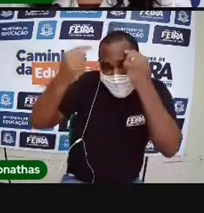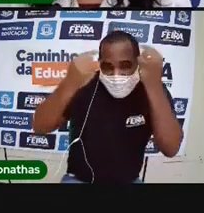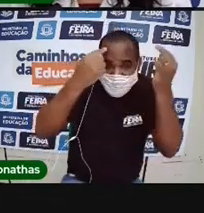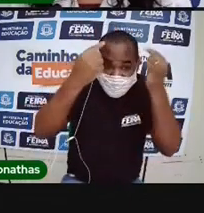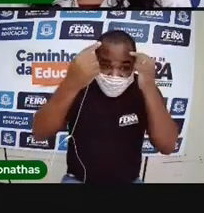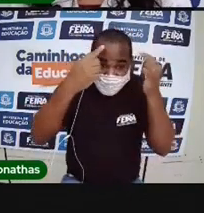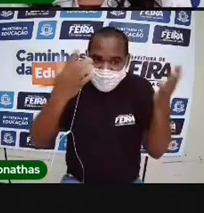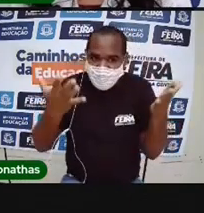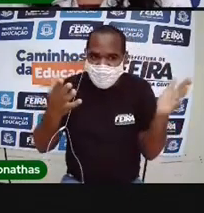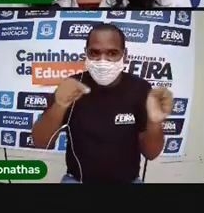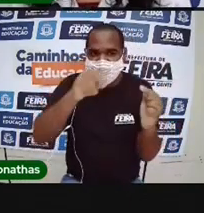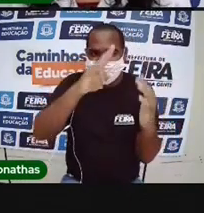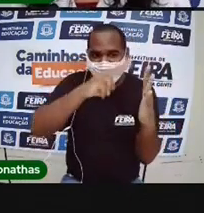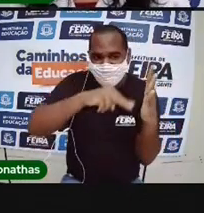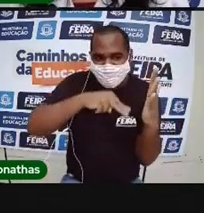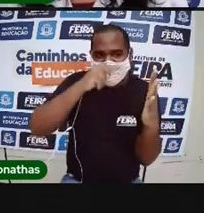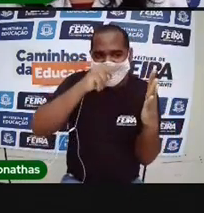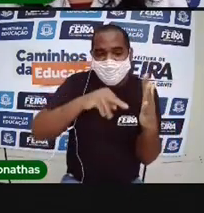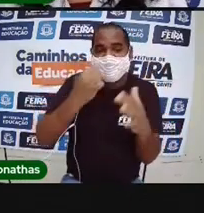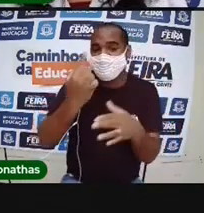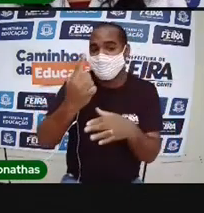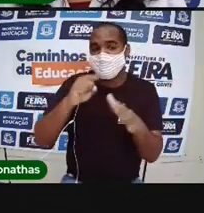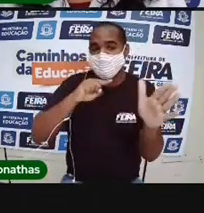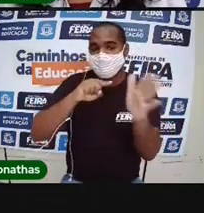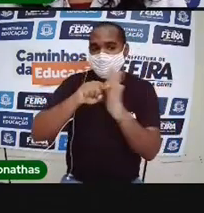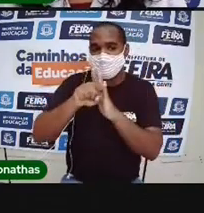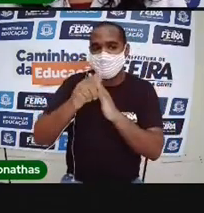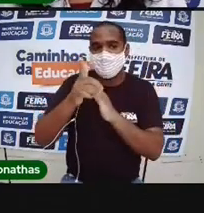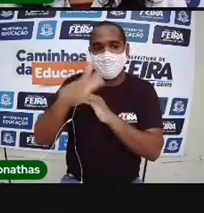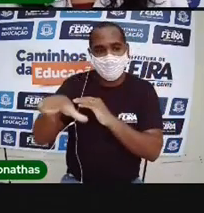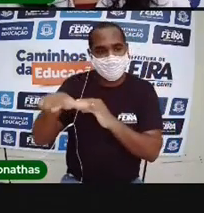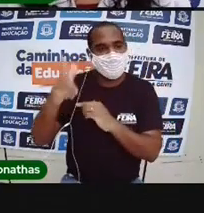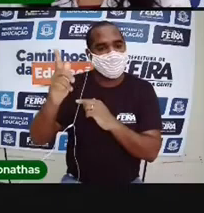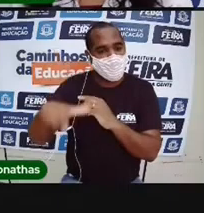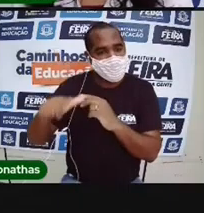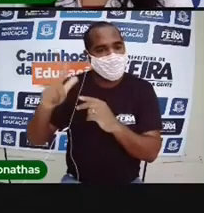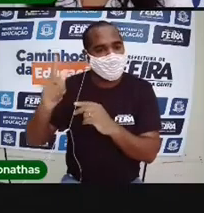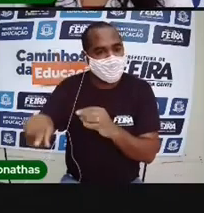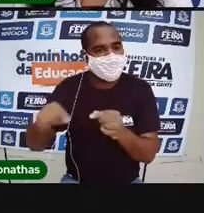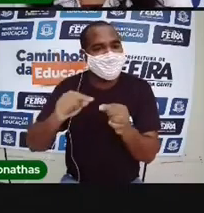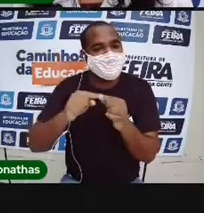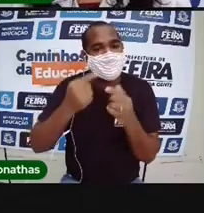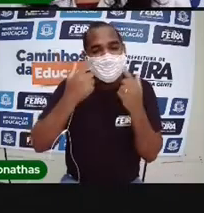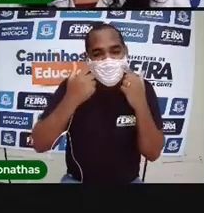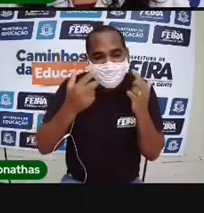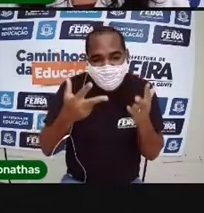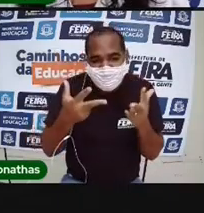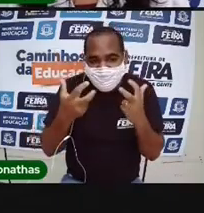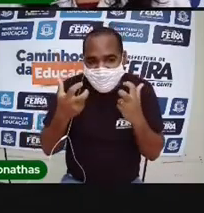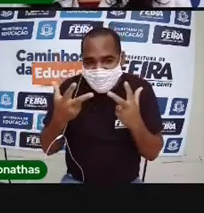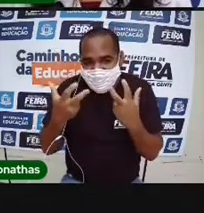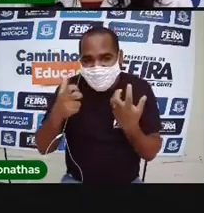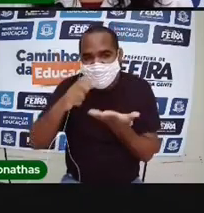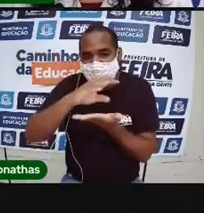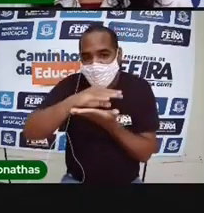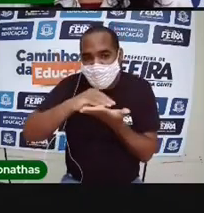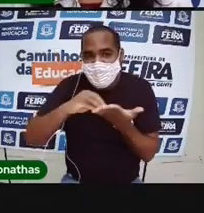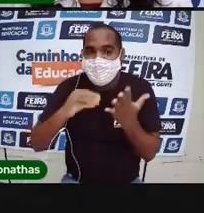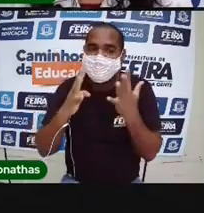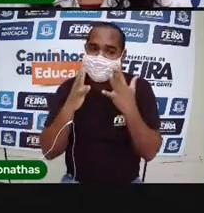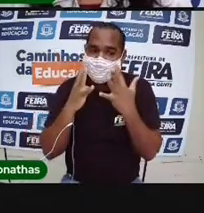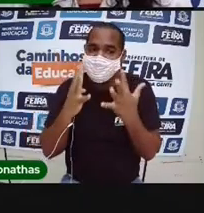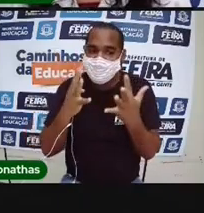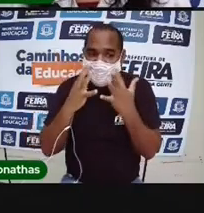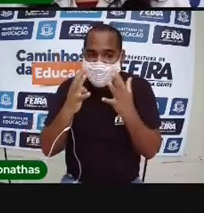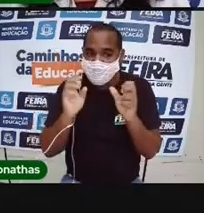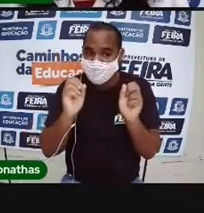acabou de ler, tem uma pergunta que se repete. Identifique e copie. Presta bastante